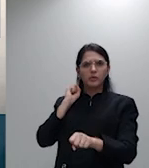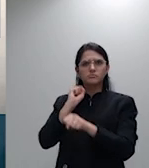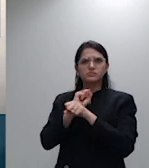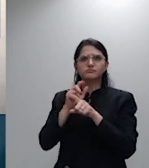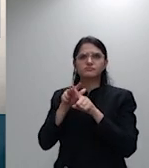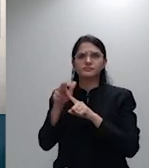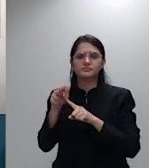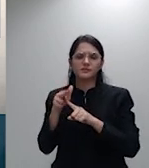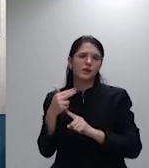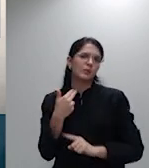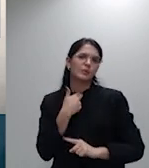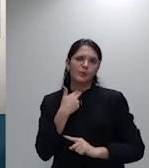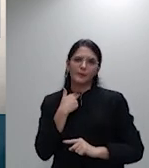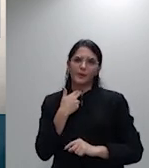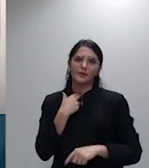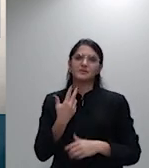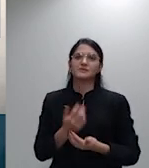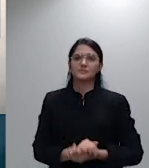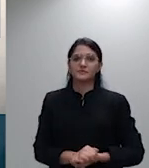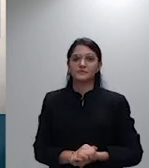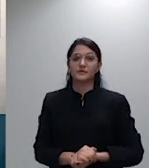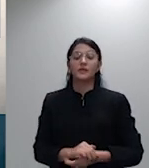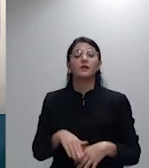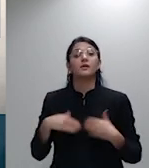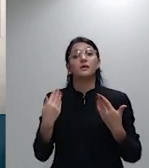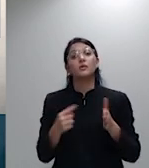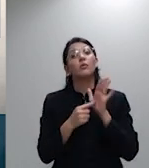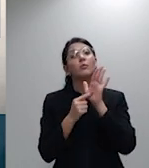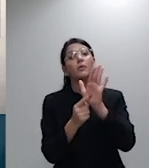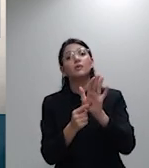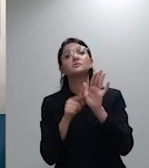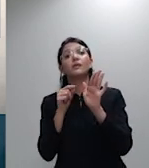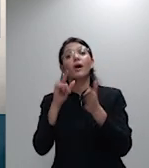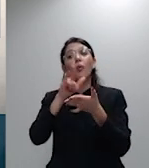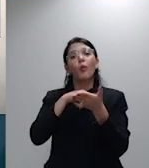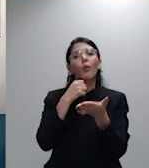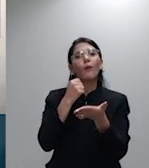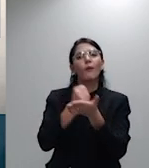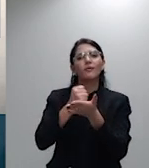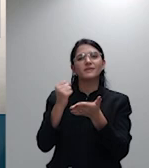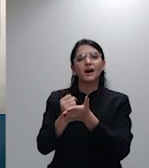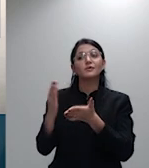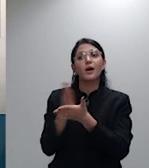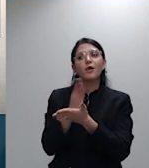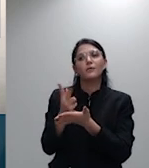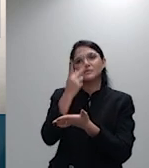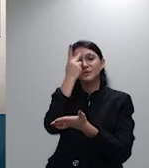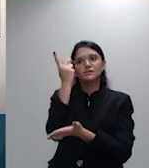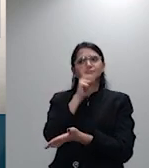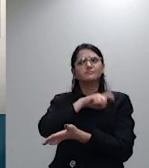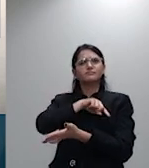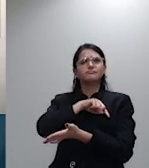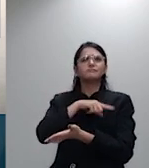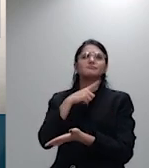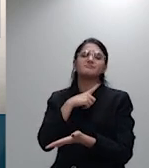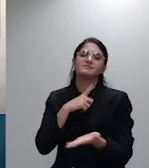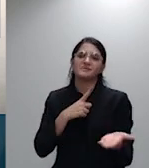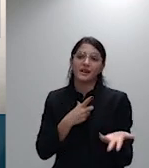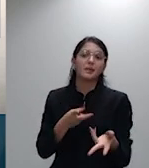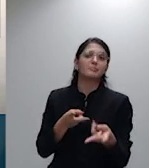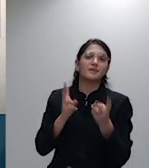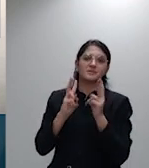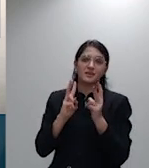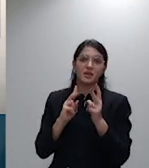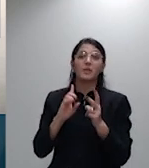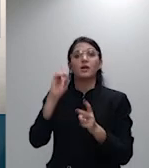ao reconhecimento de que a má fé contratual ela é admitida pelo direito então as partes tem de se manter